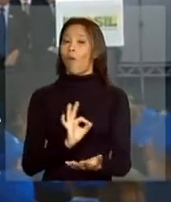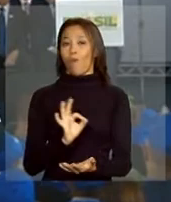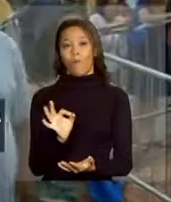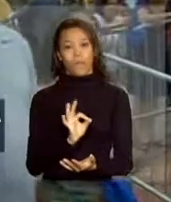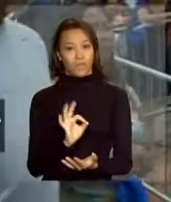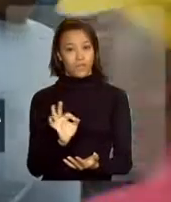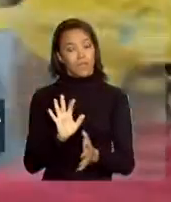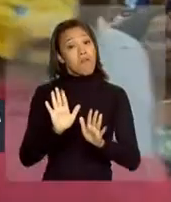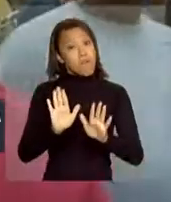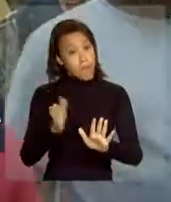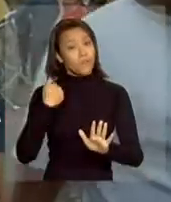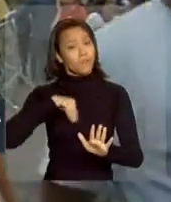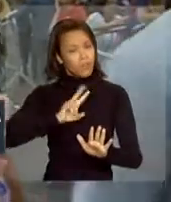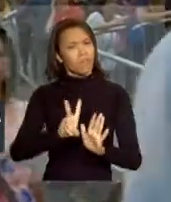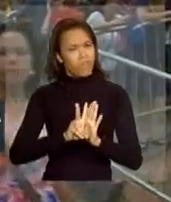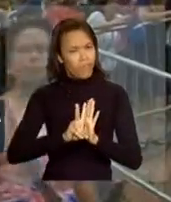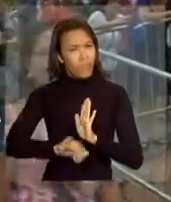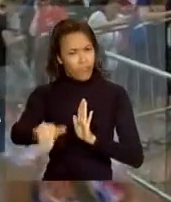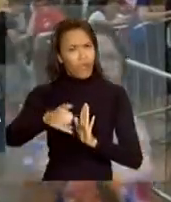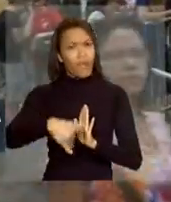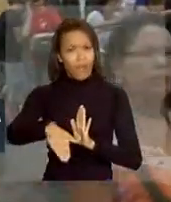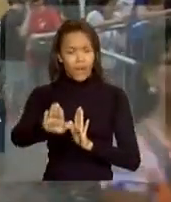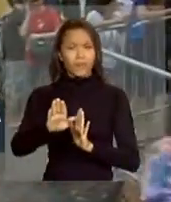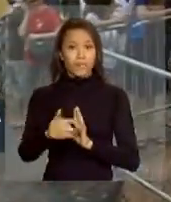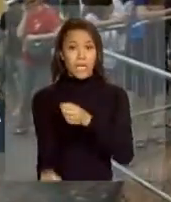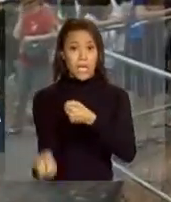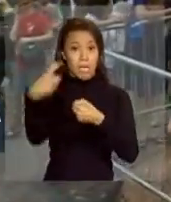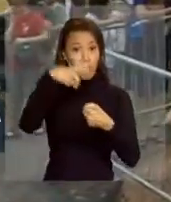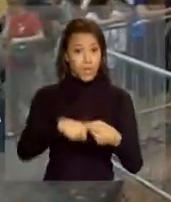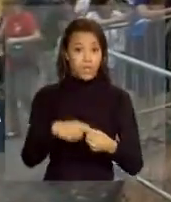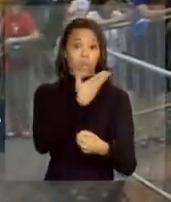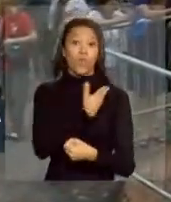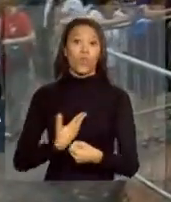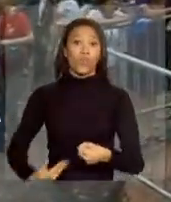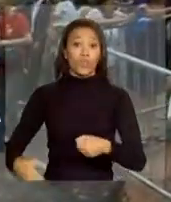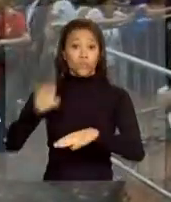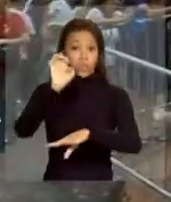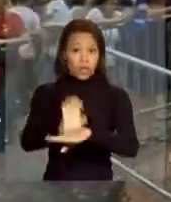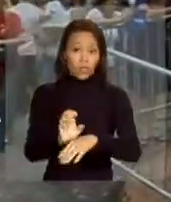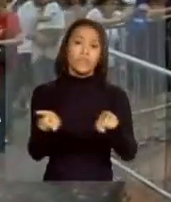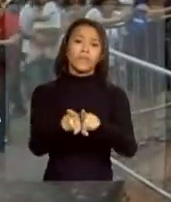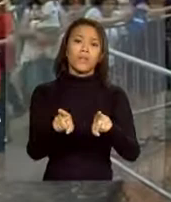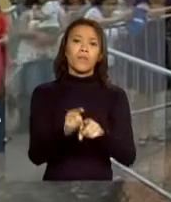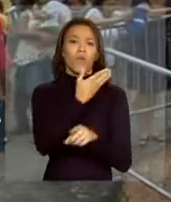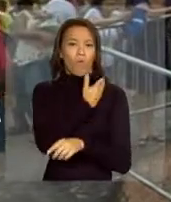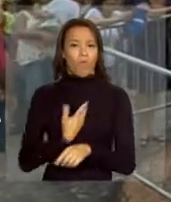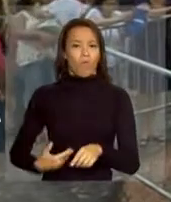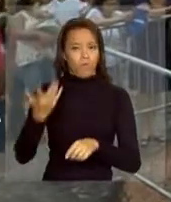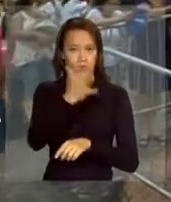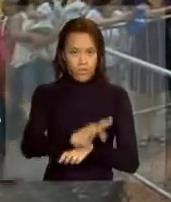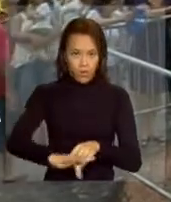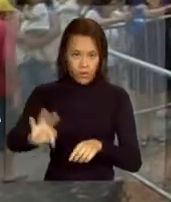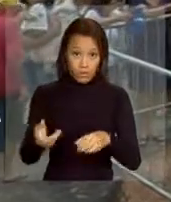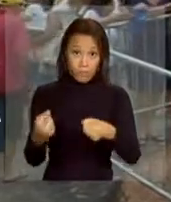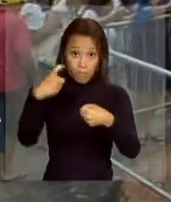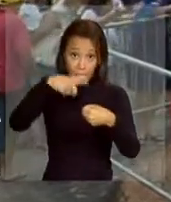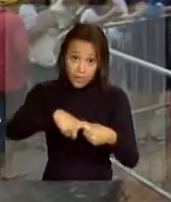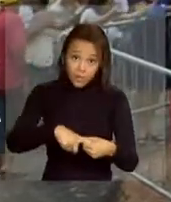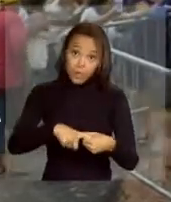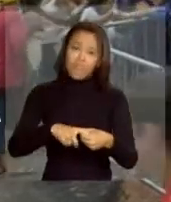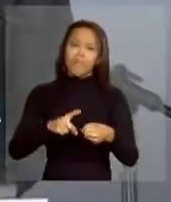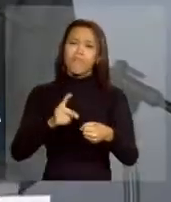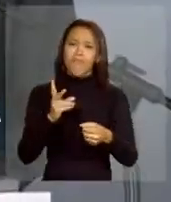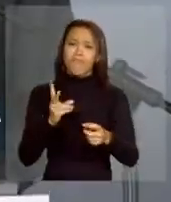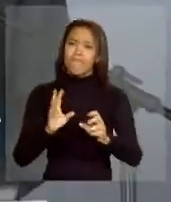Mas nós vamos, em parceria com o governo estadual e com o governo federal, fazer o